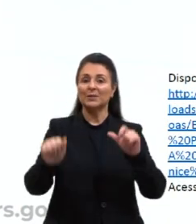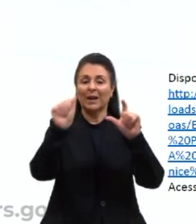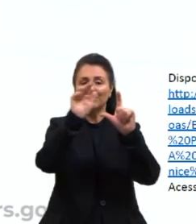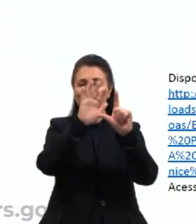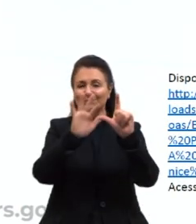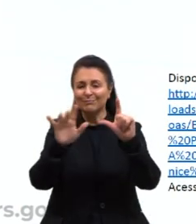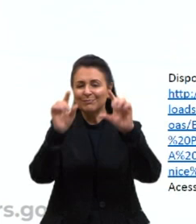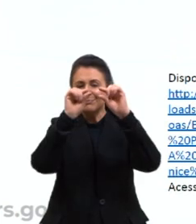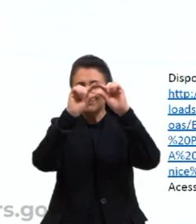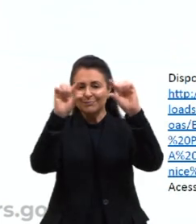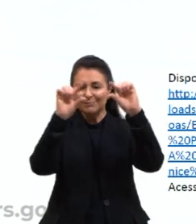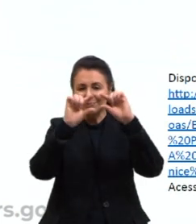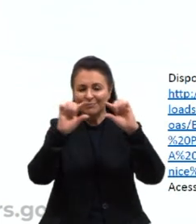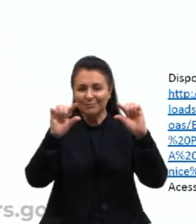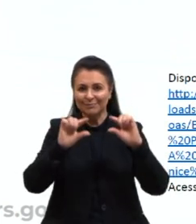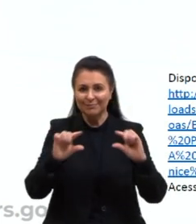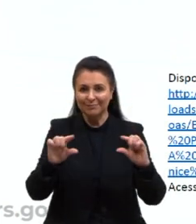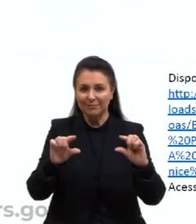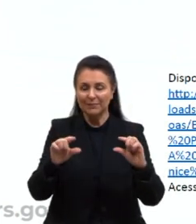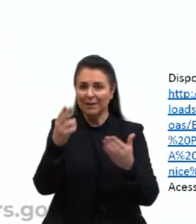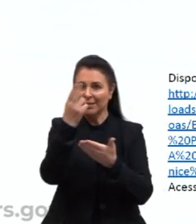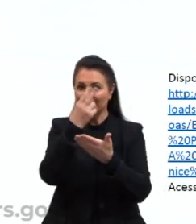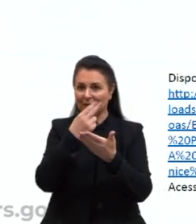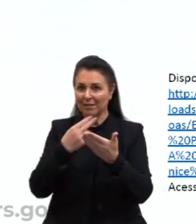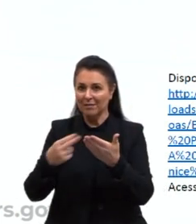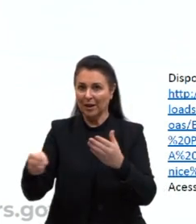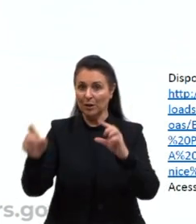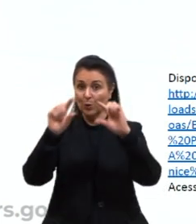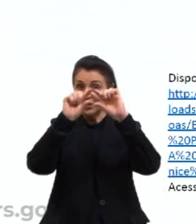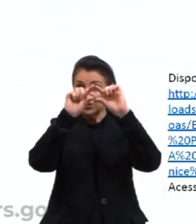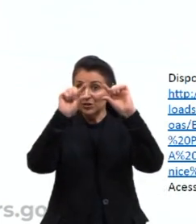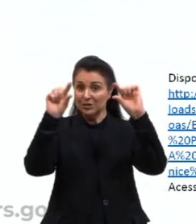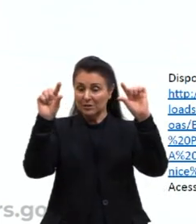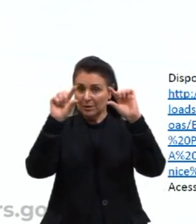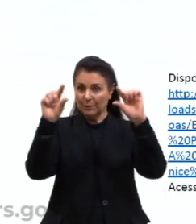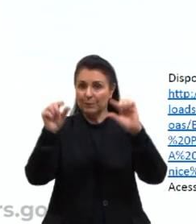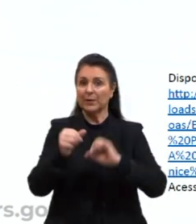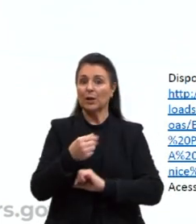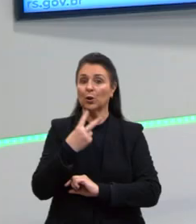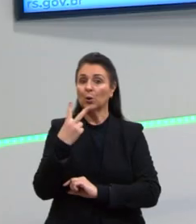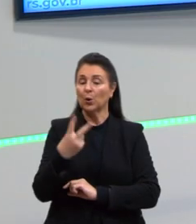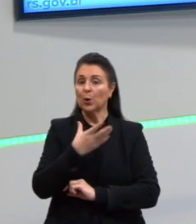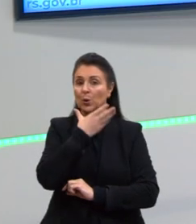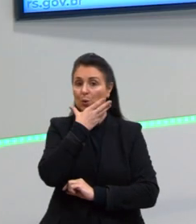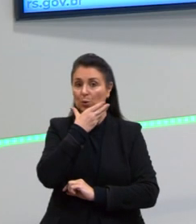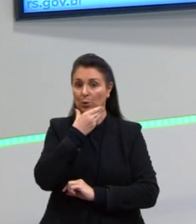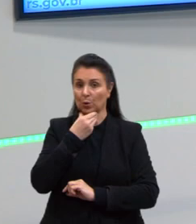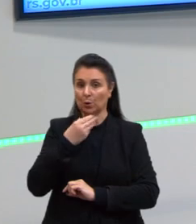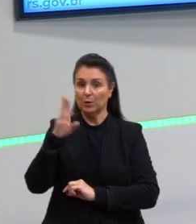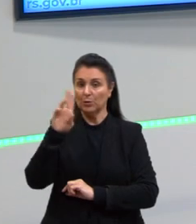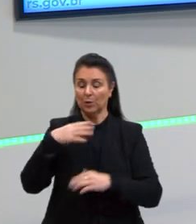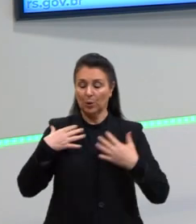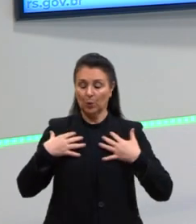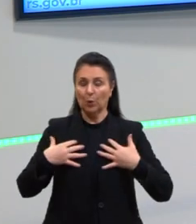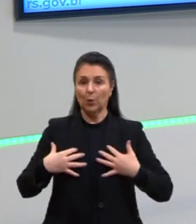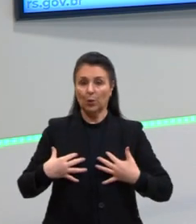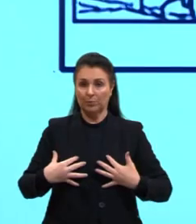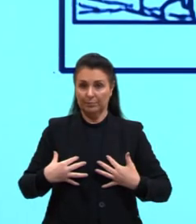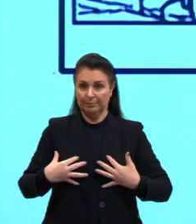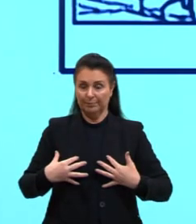Na tirinha de cima, que tem dois quadrinhos, gente tem dois rapazes com roupas mais